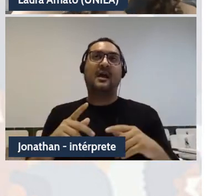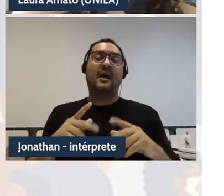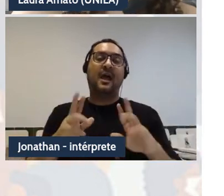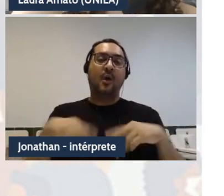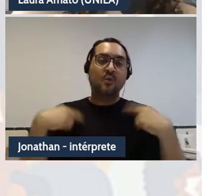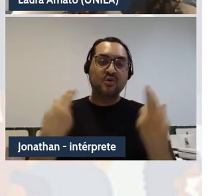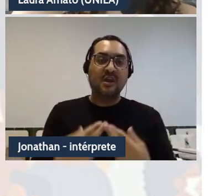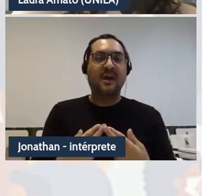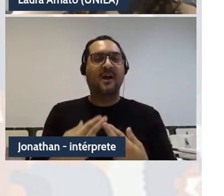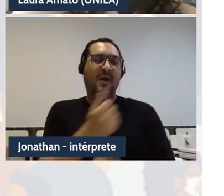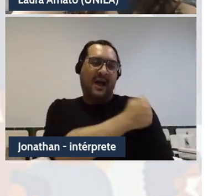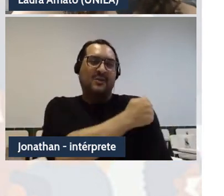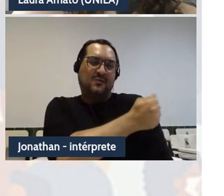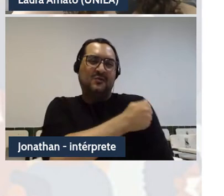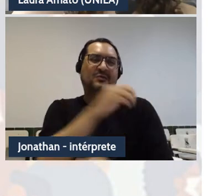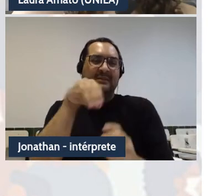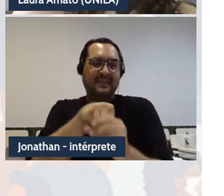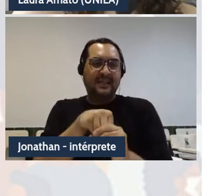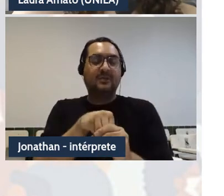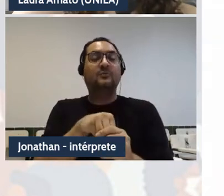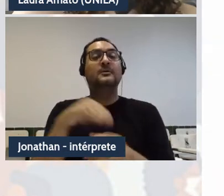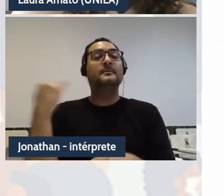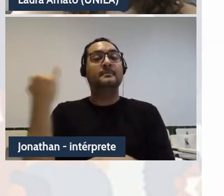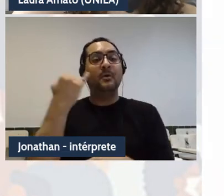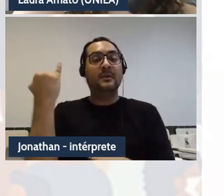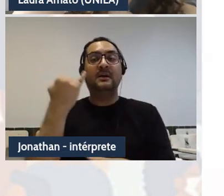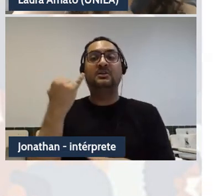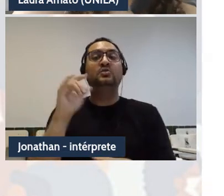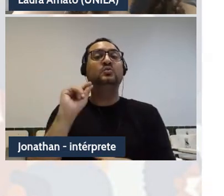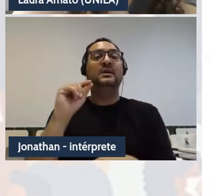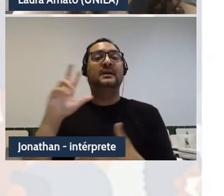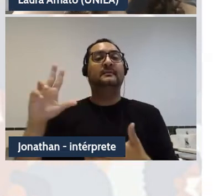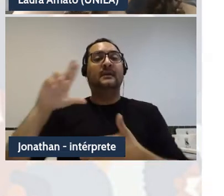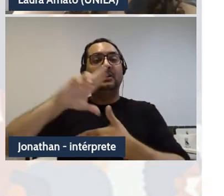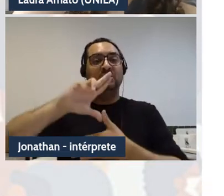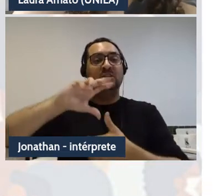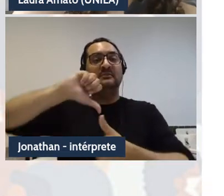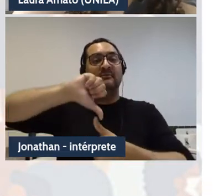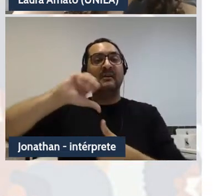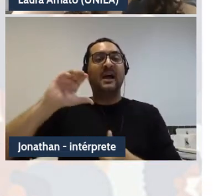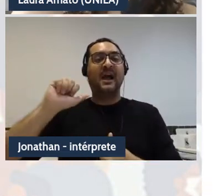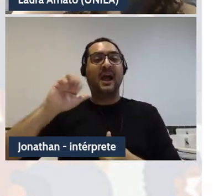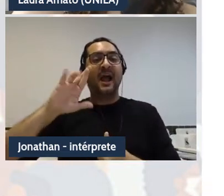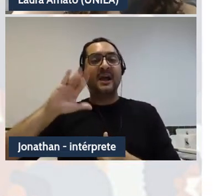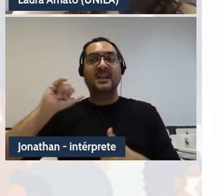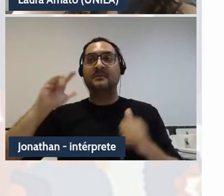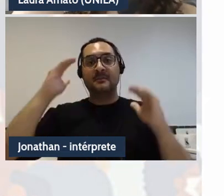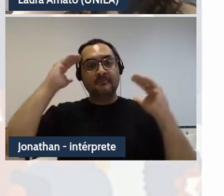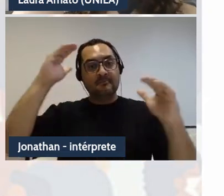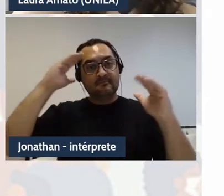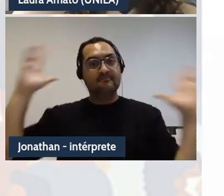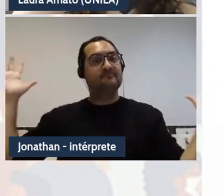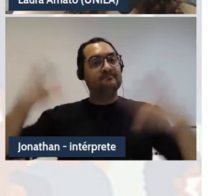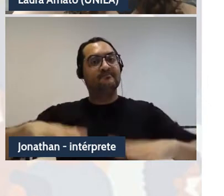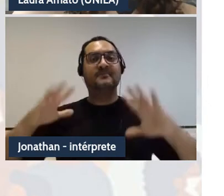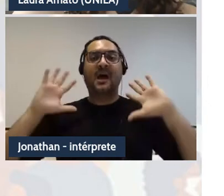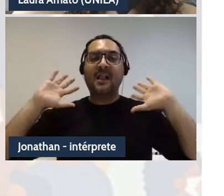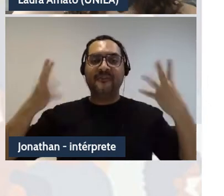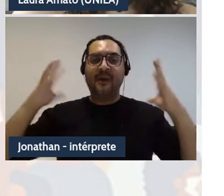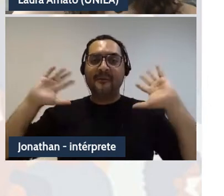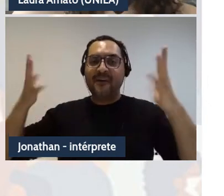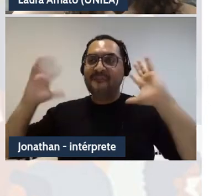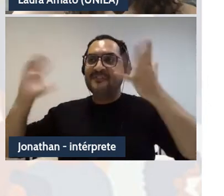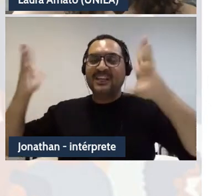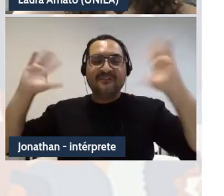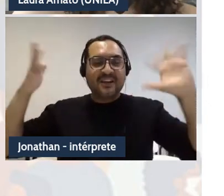culturas diferentes de cada região da América Latina e Caribe sejam conhecidas e reconhecidas para dar passo às suas práticas